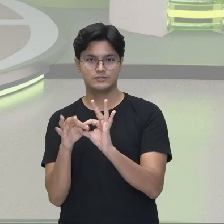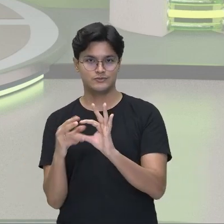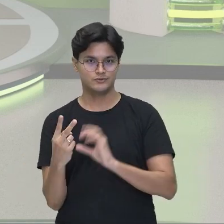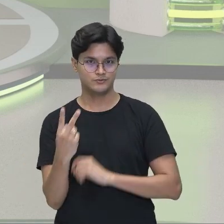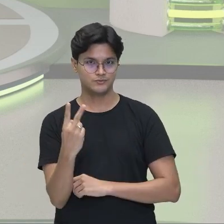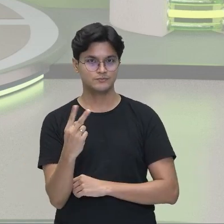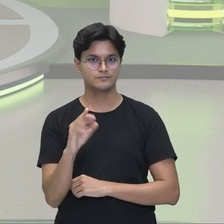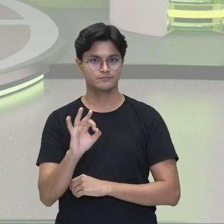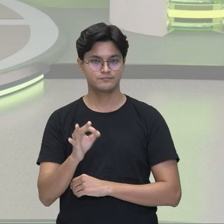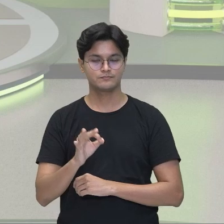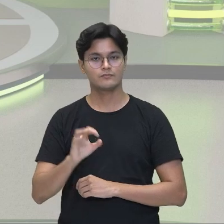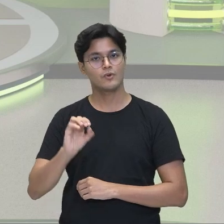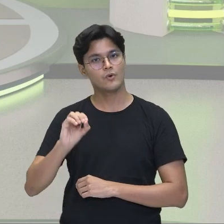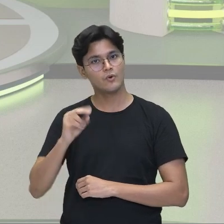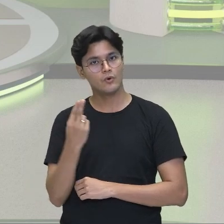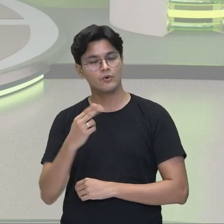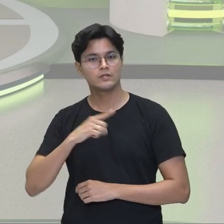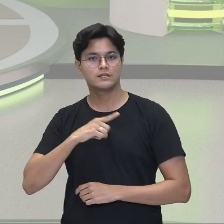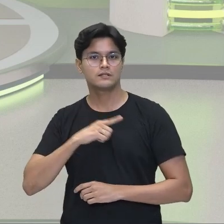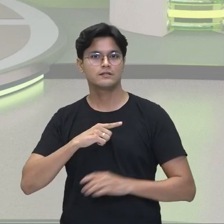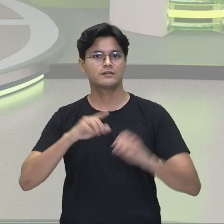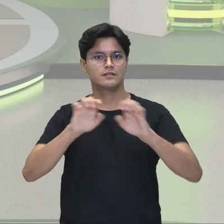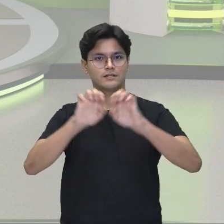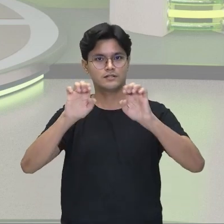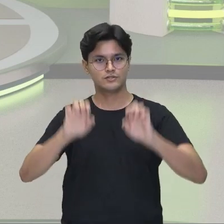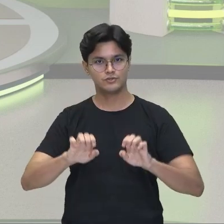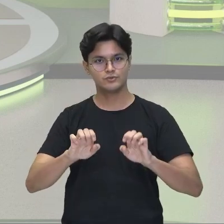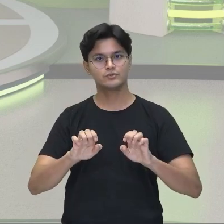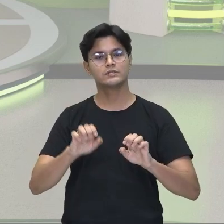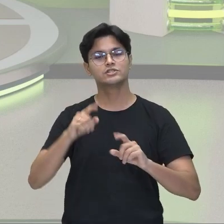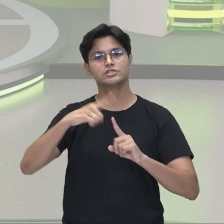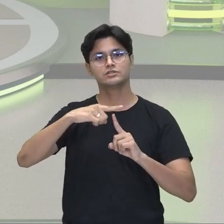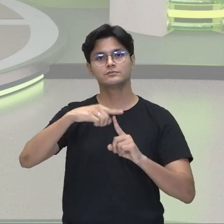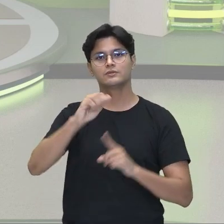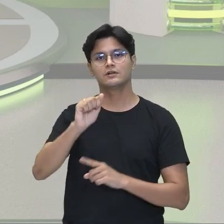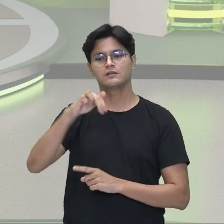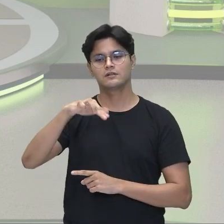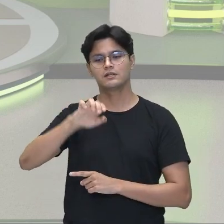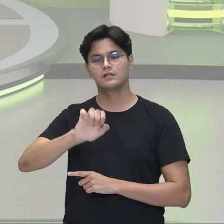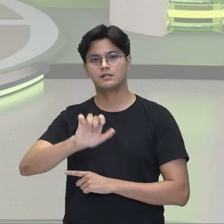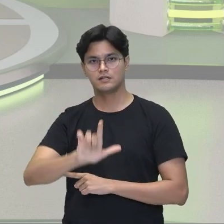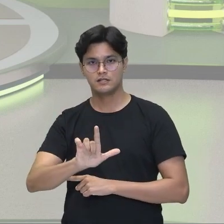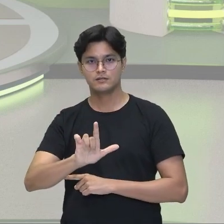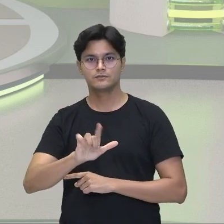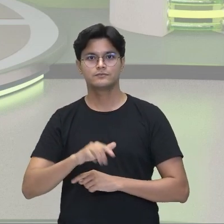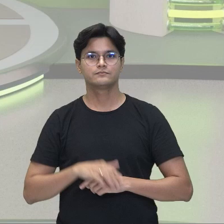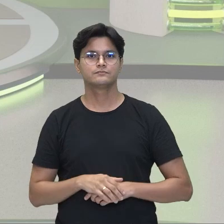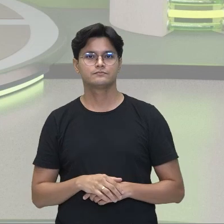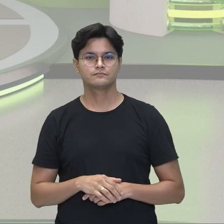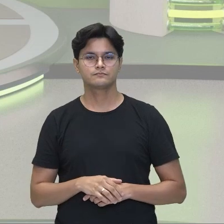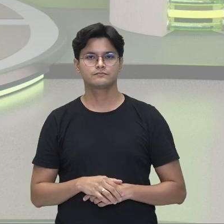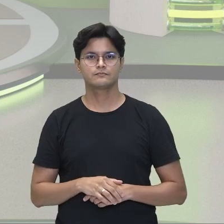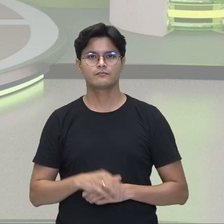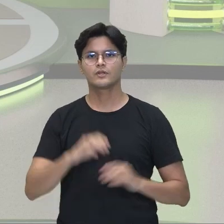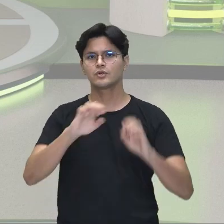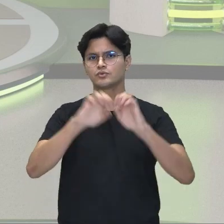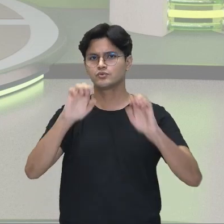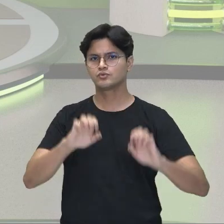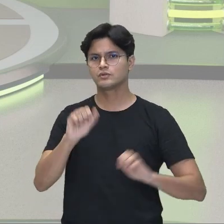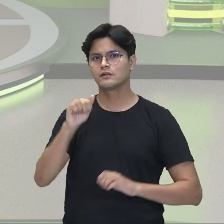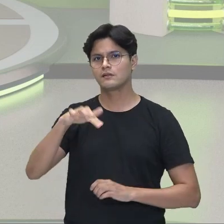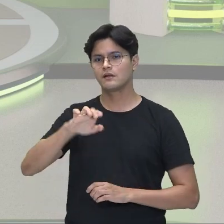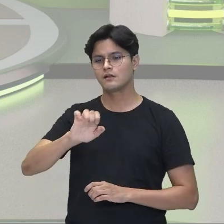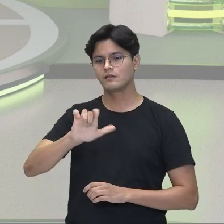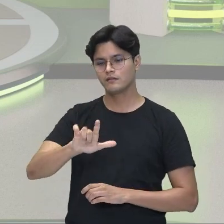Tá? Ou estruturas em anel, né? Essas estruturas inanesas, elas impedem essa